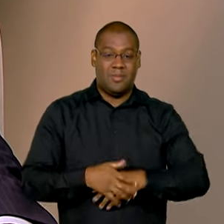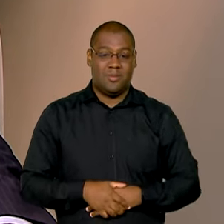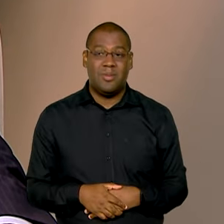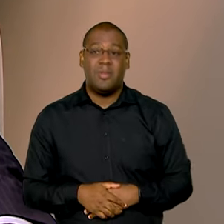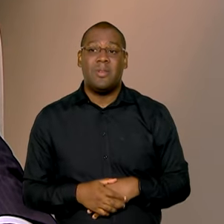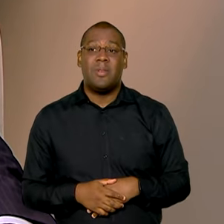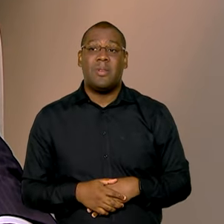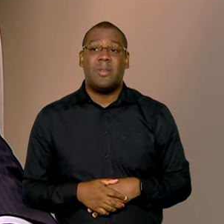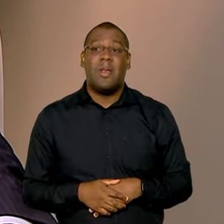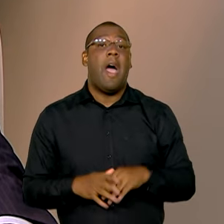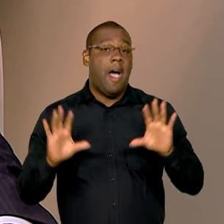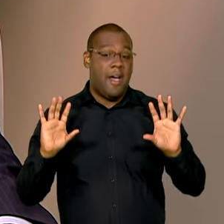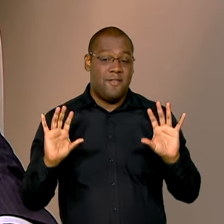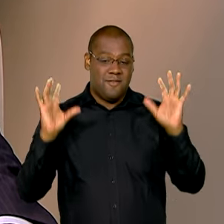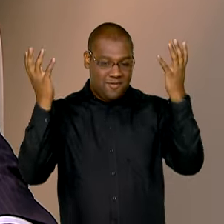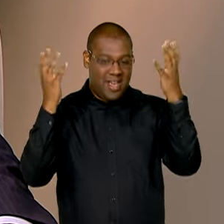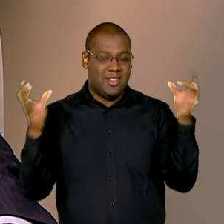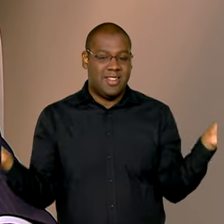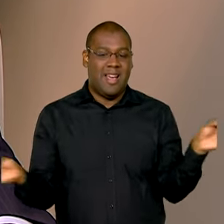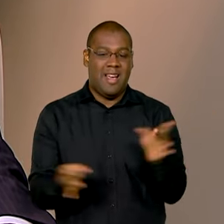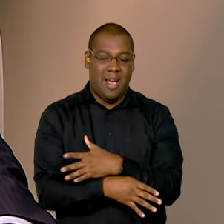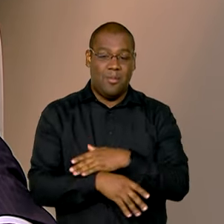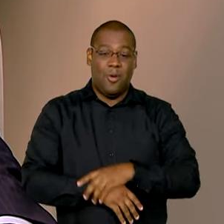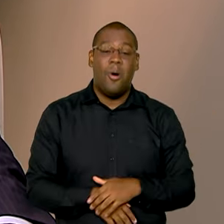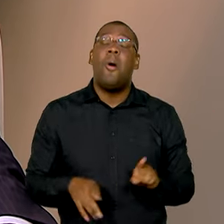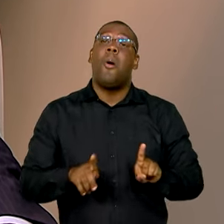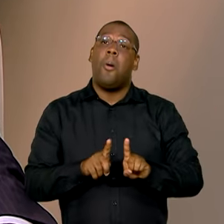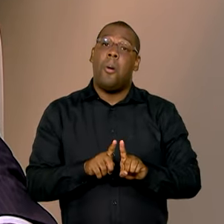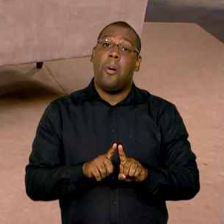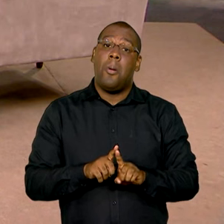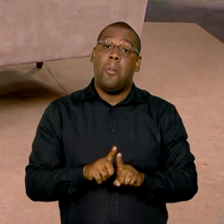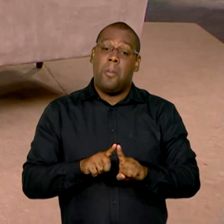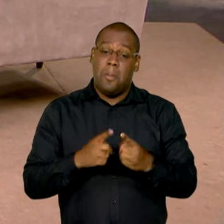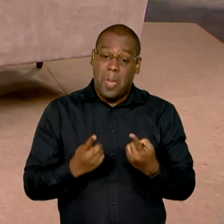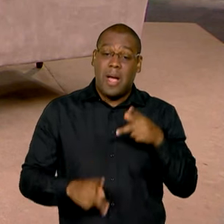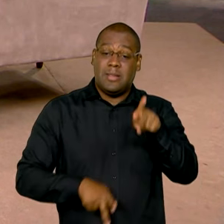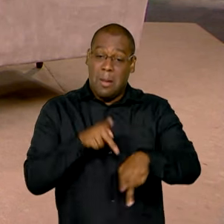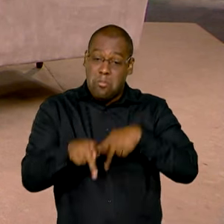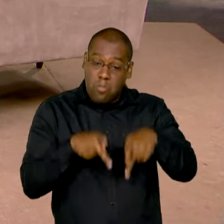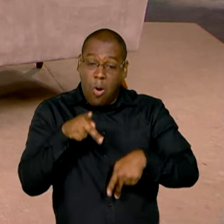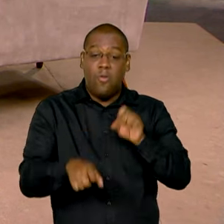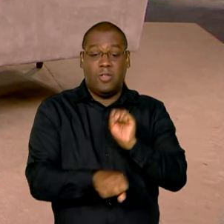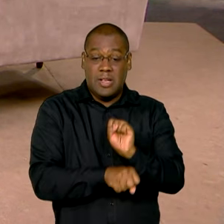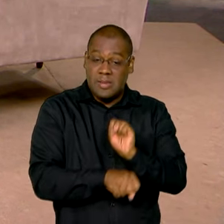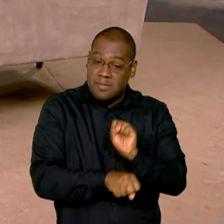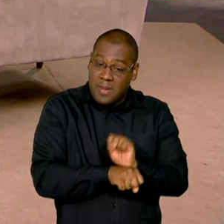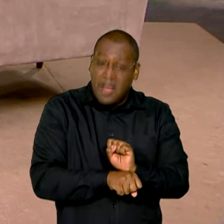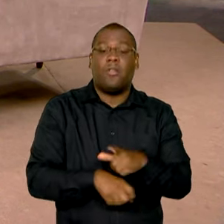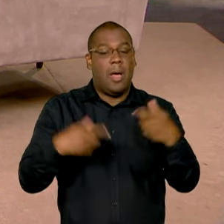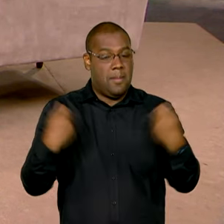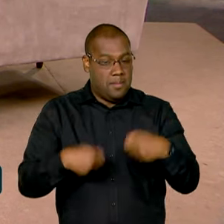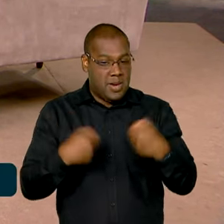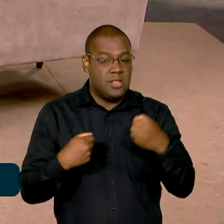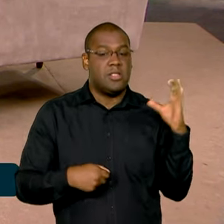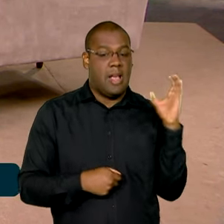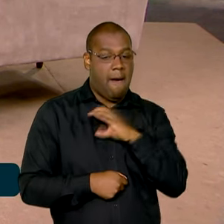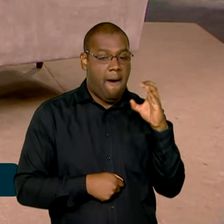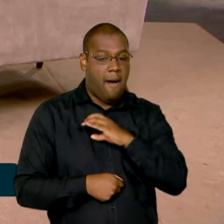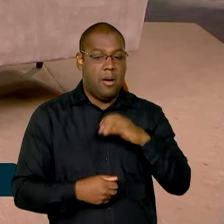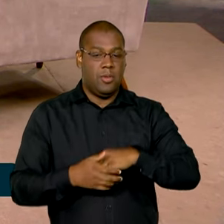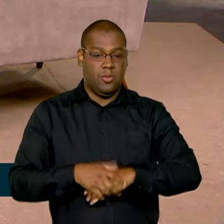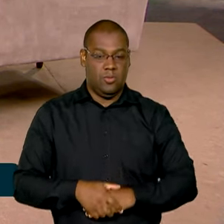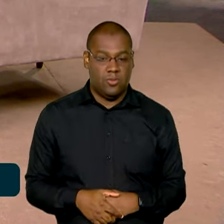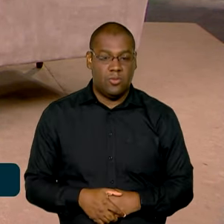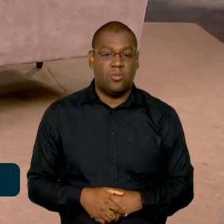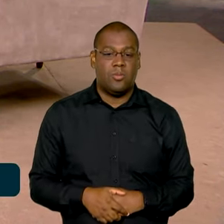saiu das festas, mas é porque a população tem pressa em receber seu benefício. Com Então, nós temos que correr. Esses devem ser nomeados,